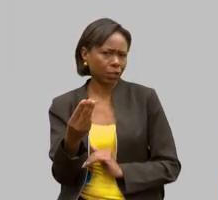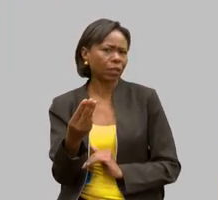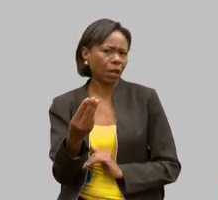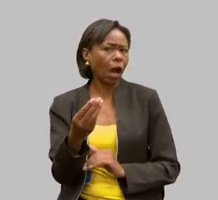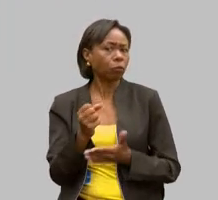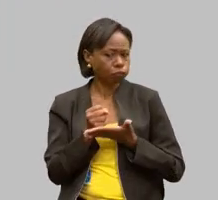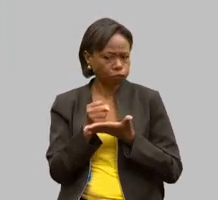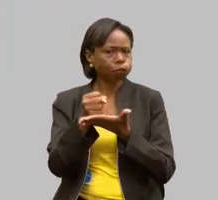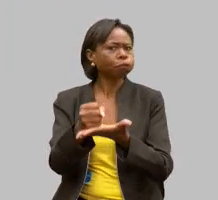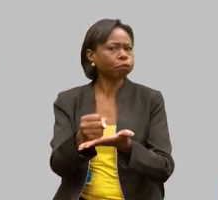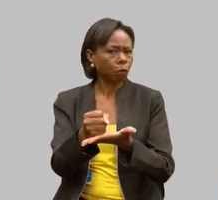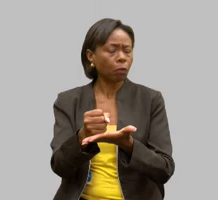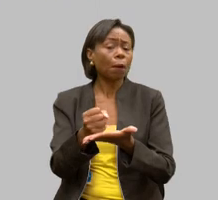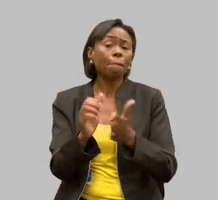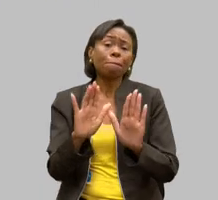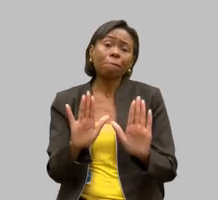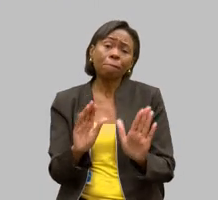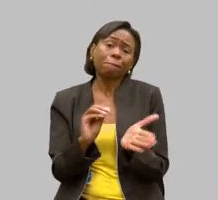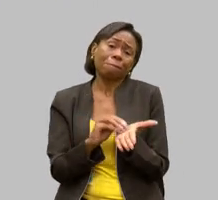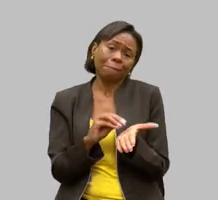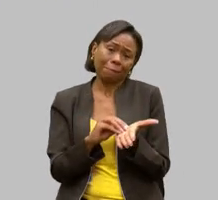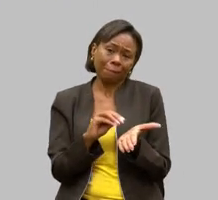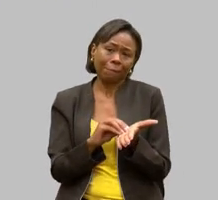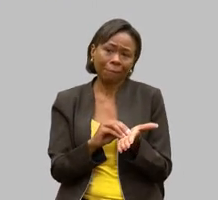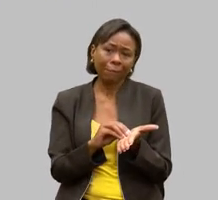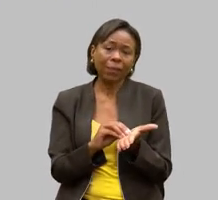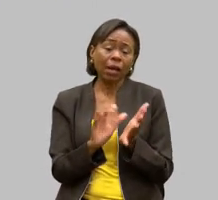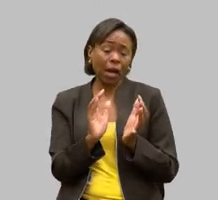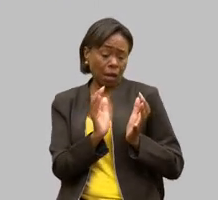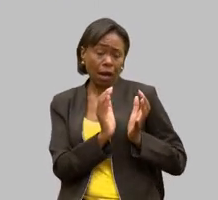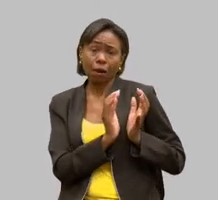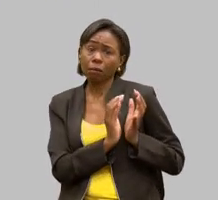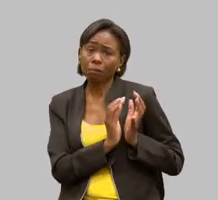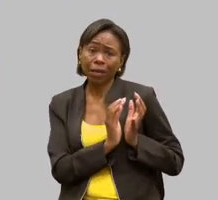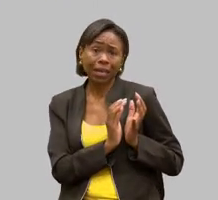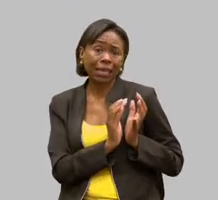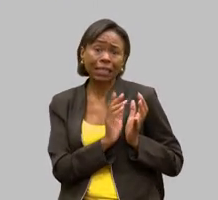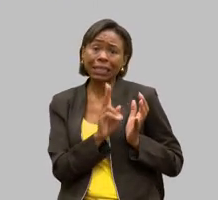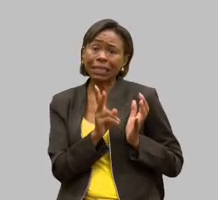muito, mas não é tudo. As APAES vivem de pires na mão.